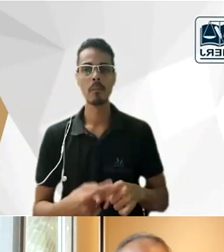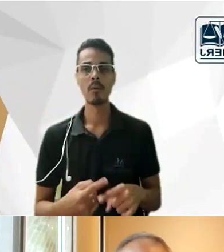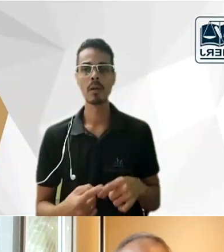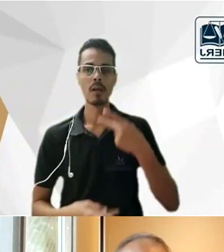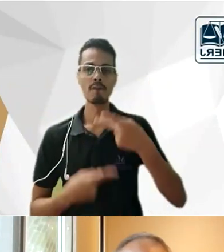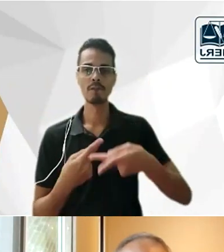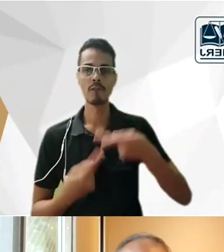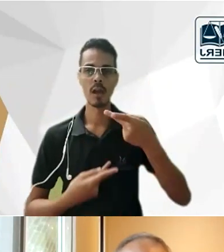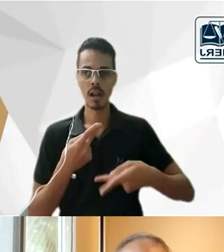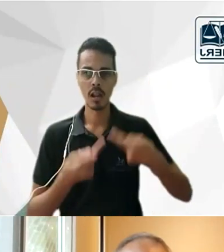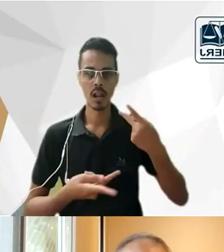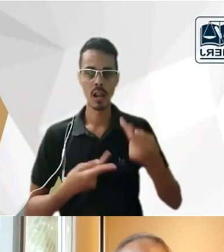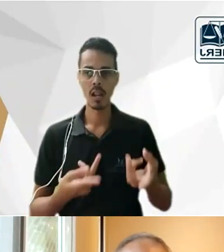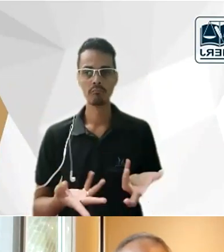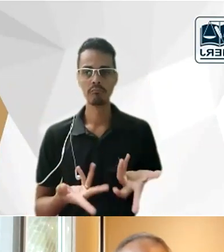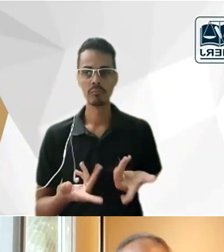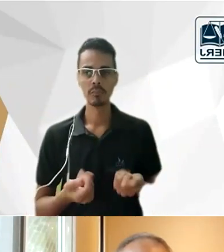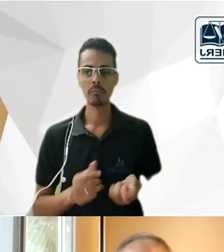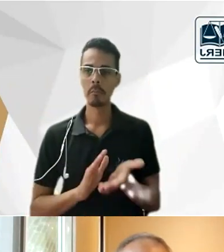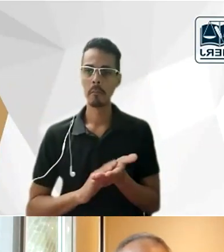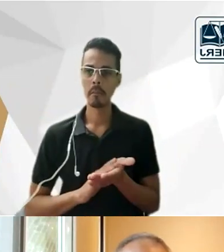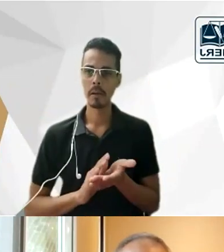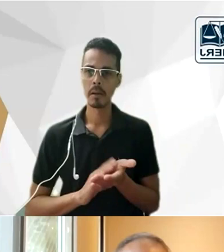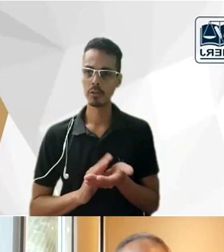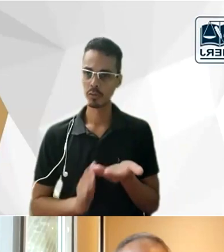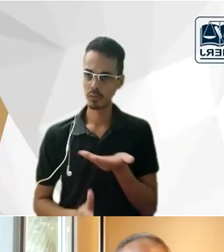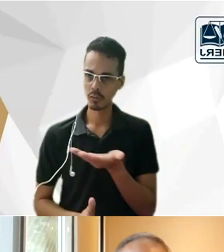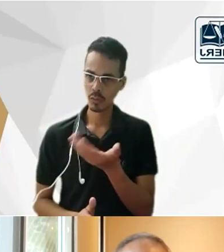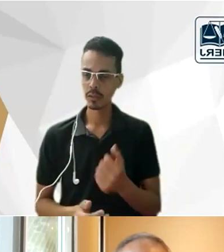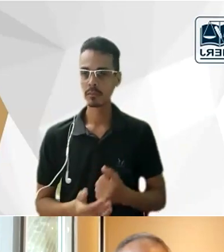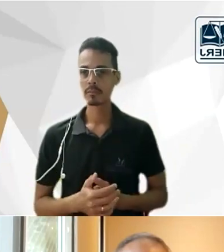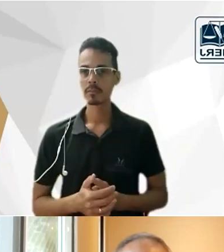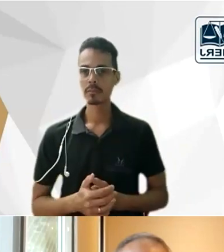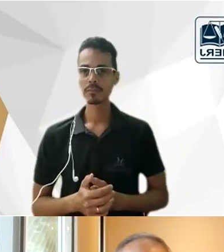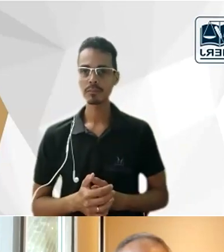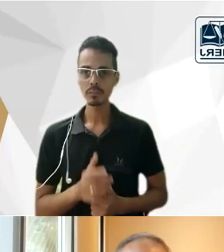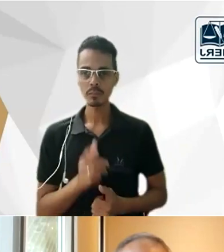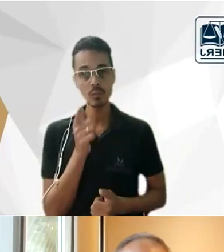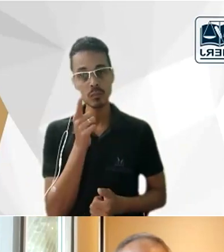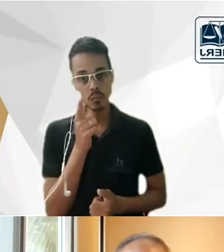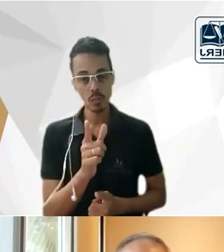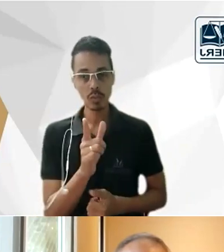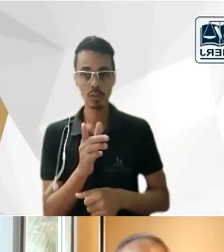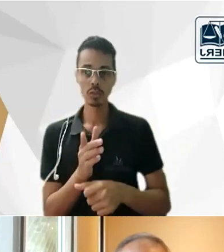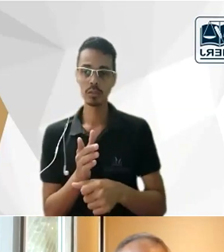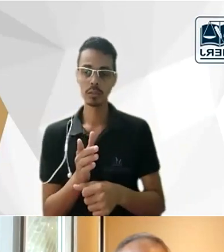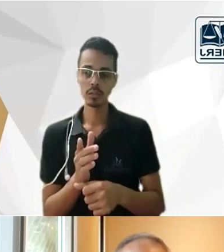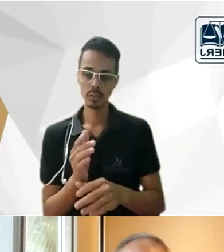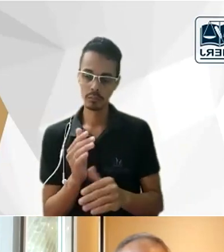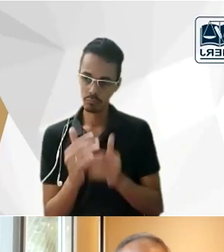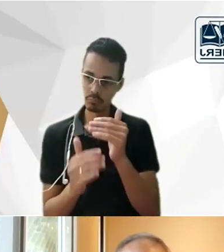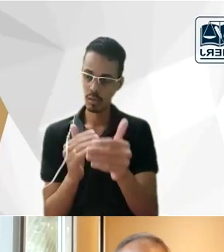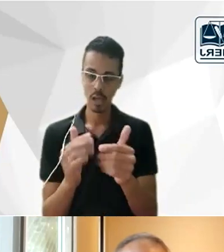parabenizo você e agradeço também por ter avançado numa outra parte que eu mesmo não pude trazer aqui